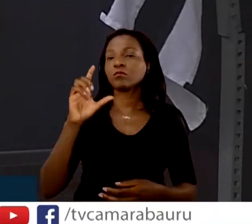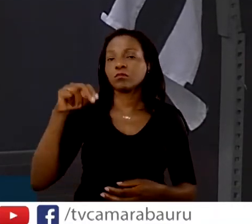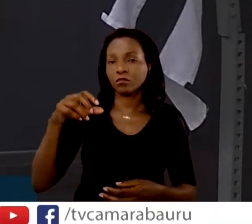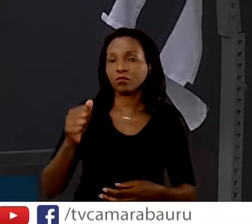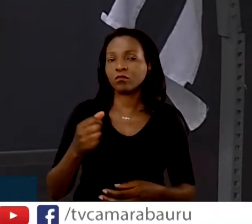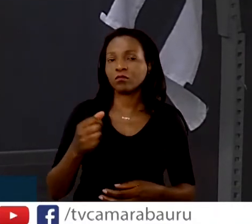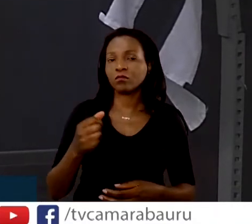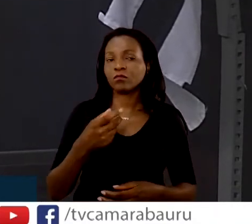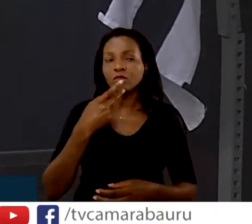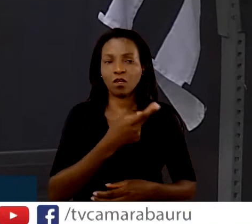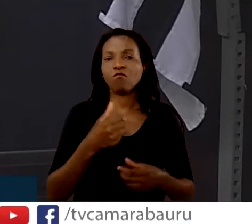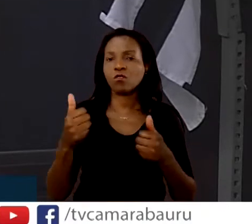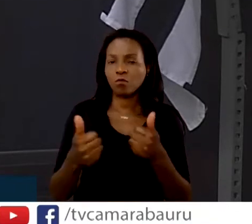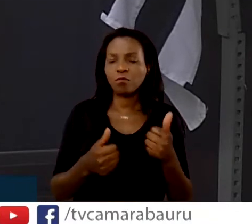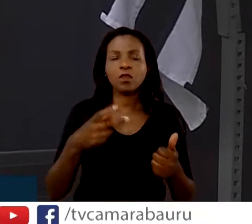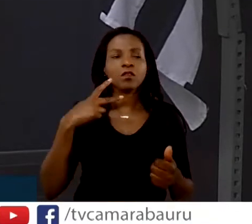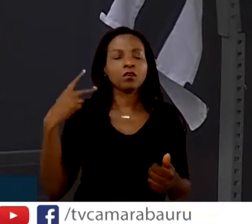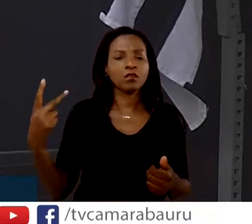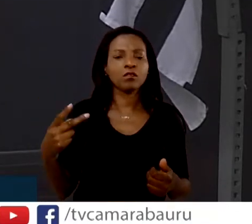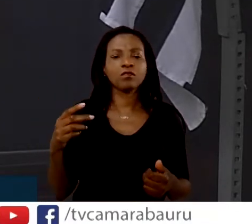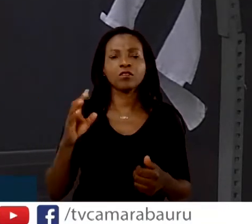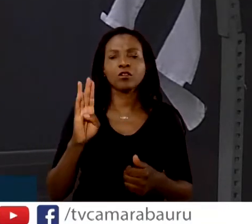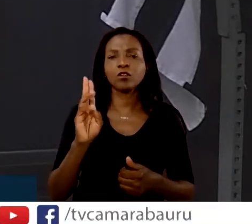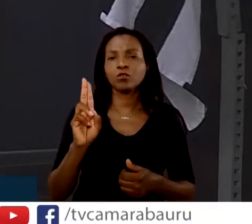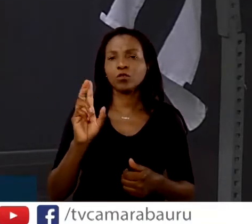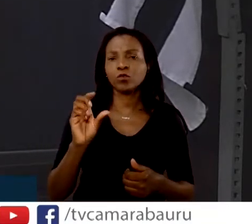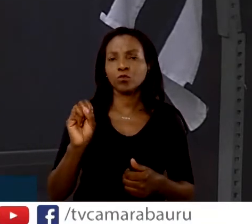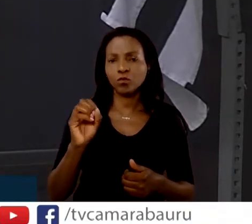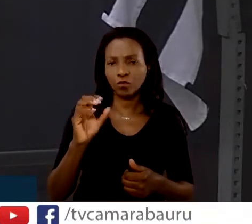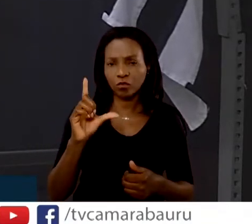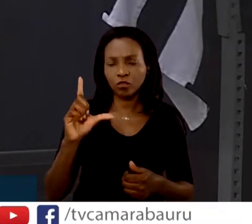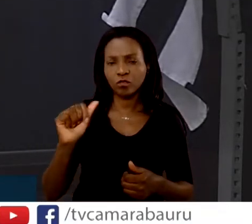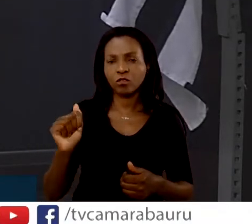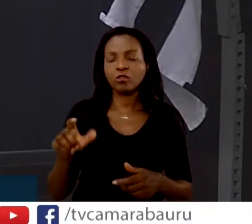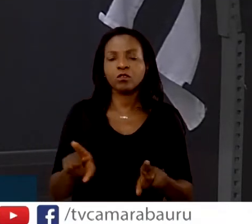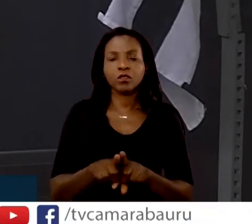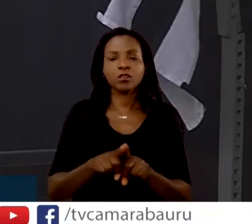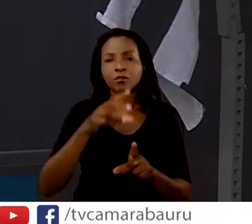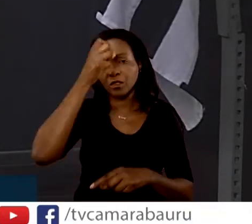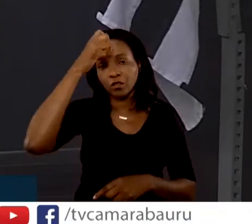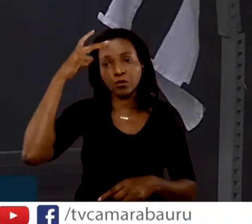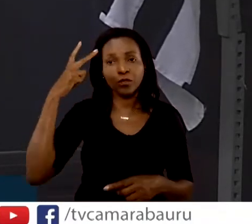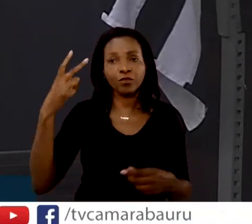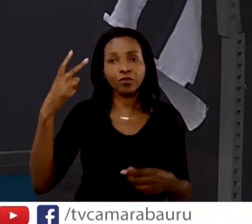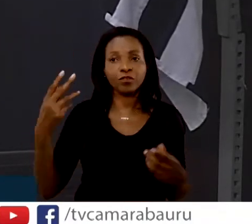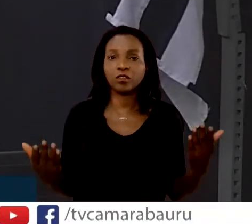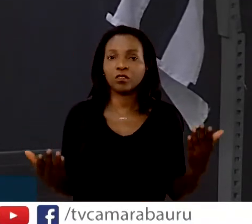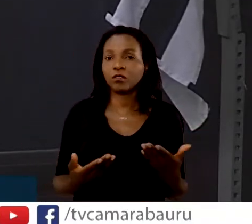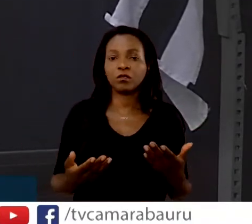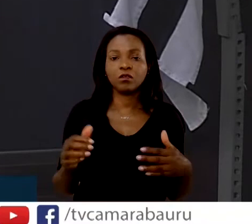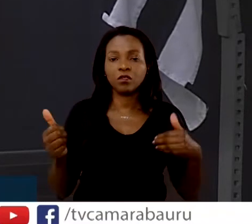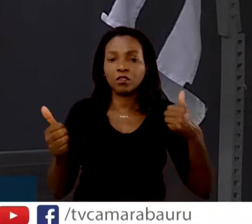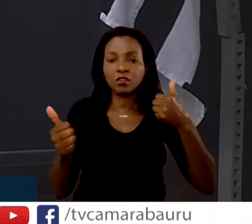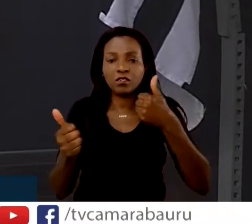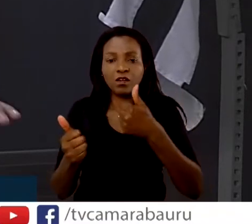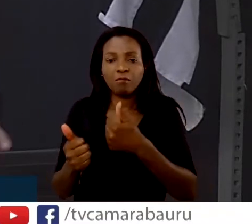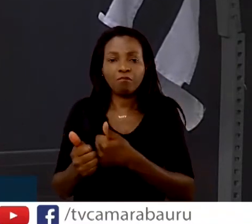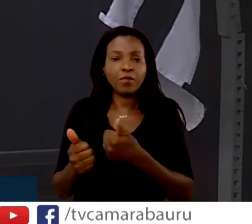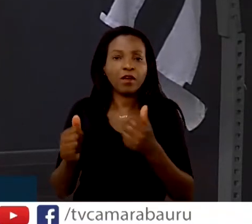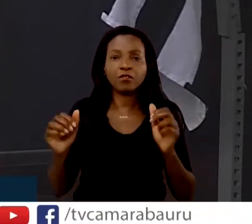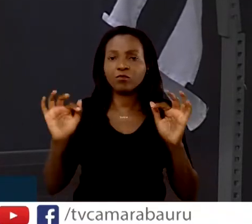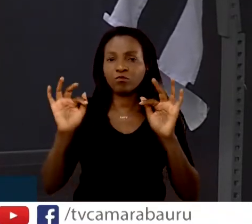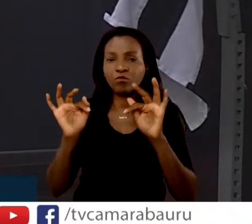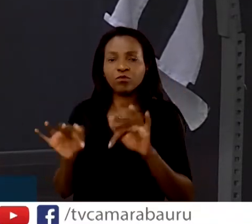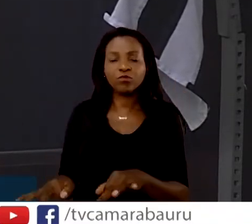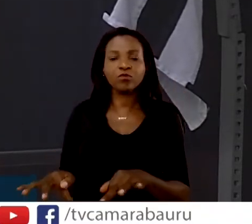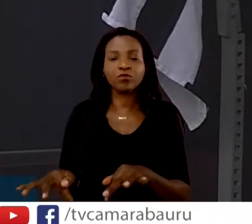o próprio vereador Alexandre Bussola, o prefeito nesse momento, prestes a concluir uma